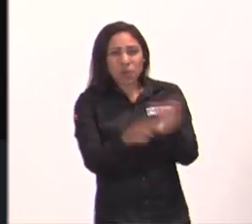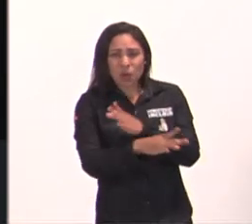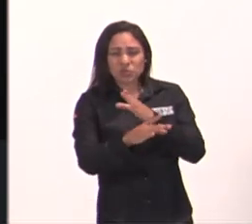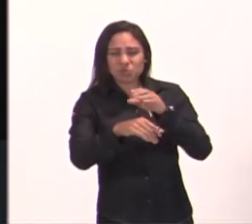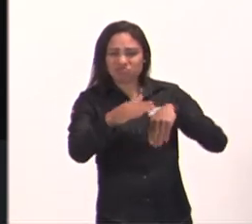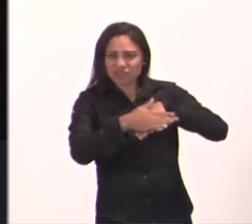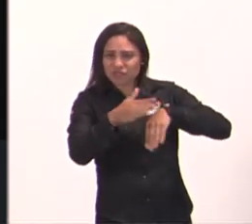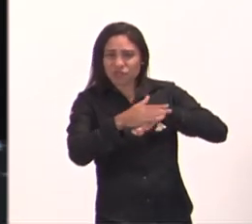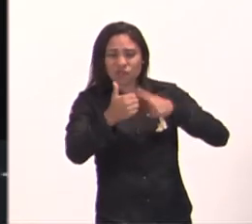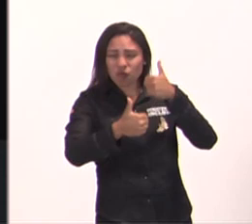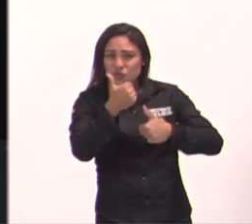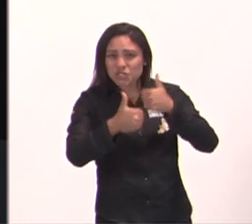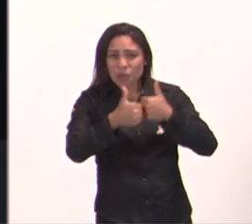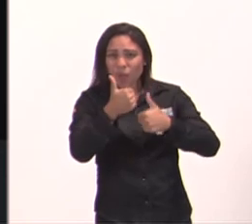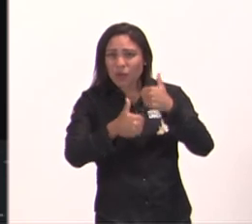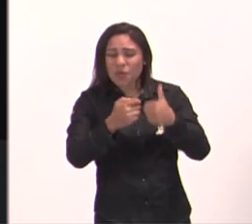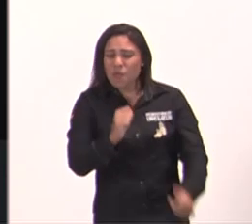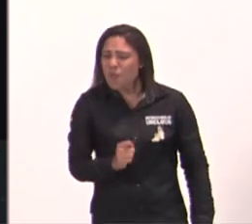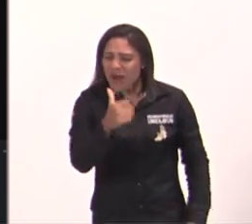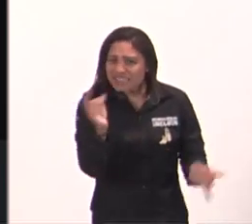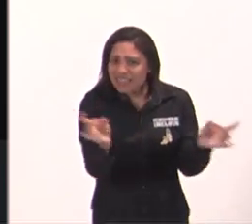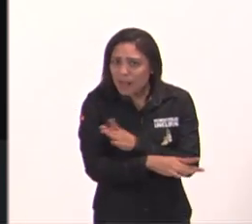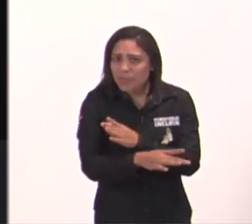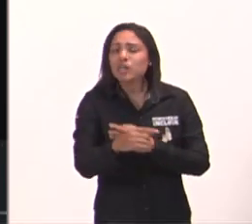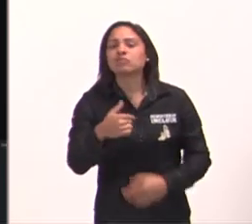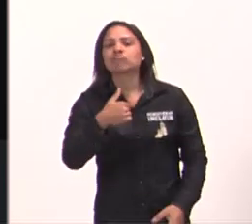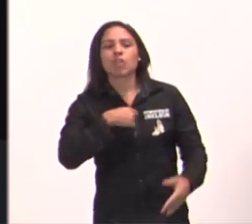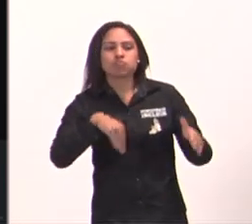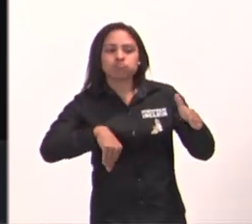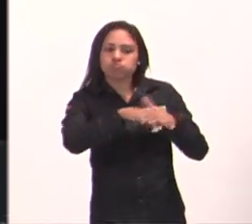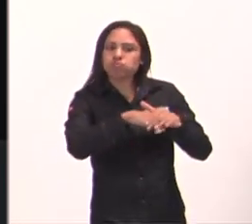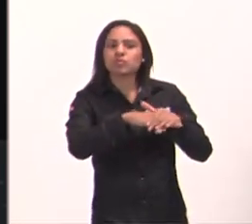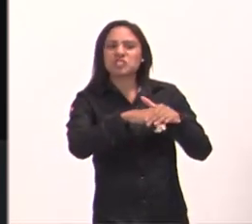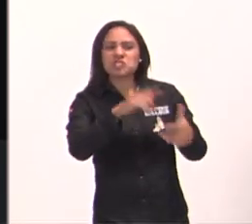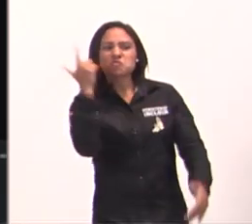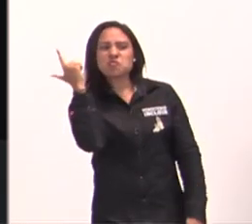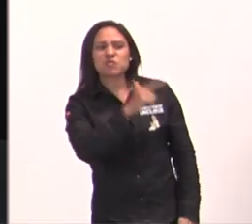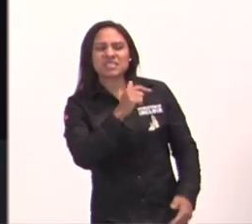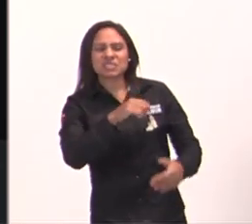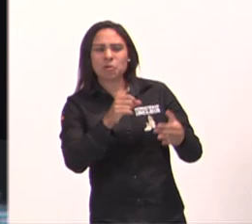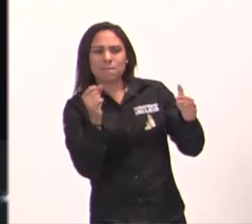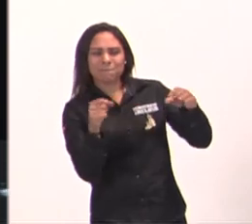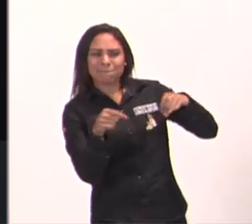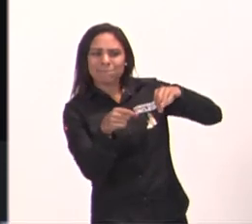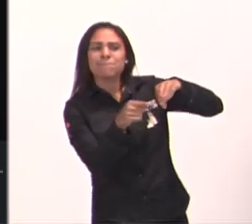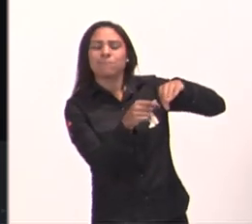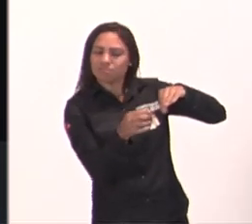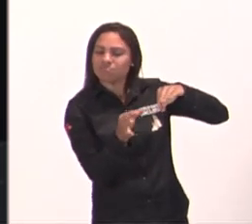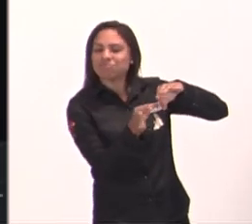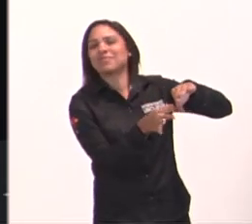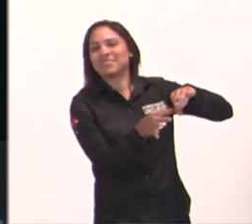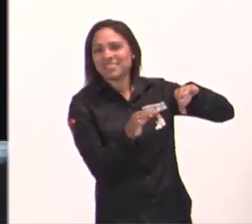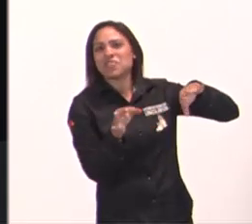quando ele está botando o apito na boca, eu chuto no meio de campo, ela bate no travessão, quica dentro do gol, é o gol da